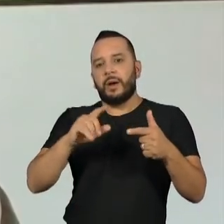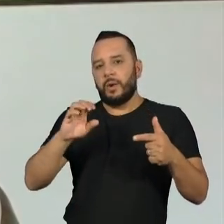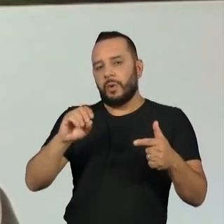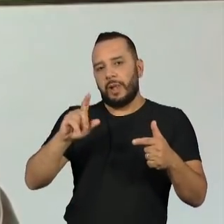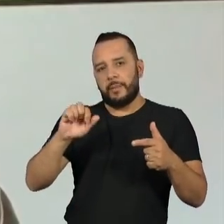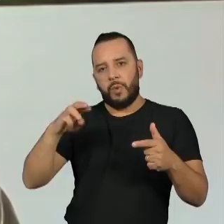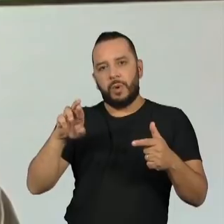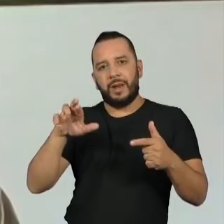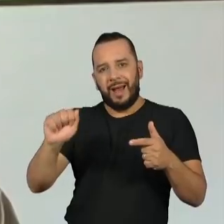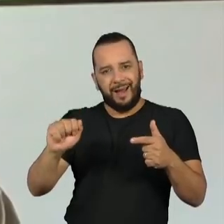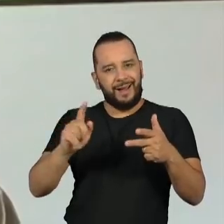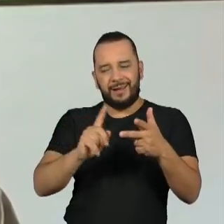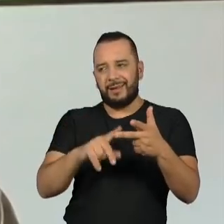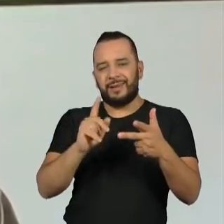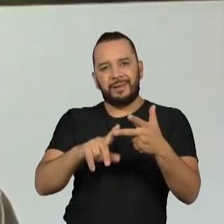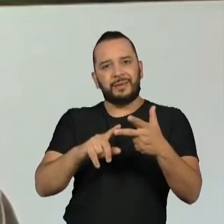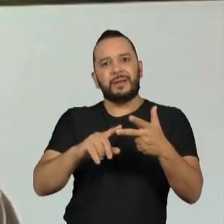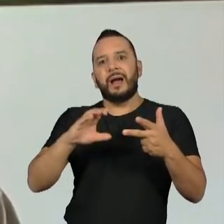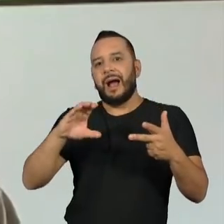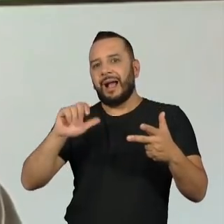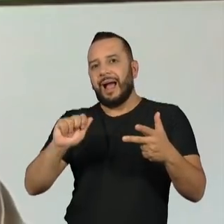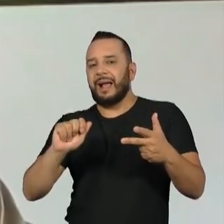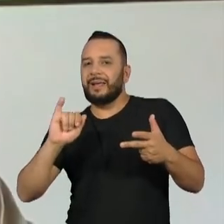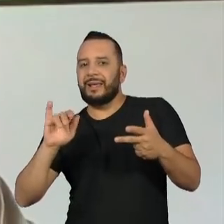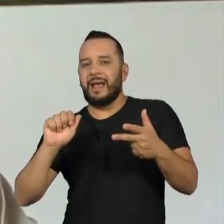e depois vamos para Caiapó,